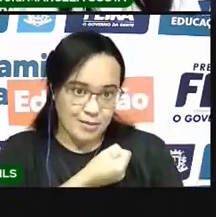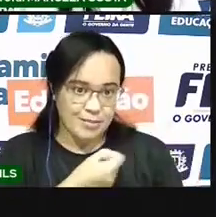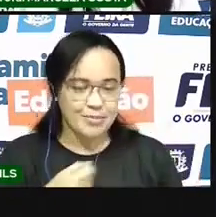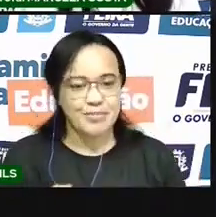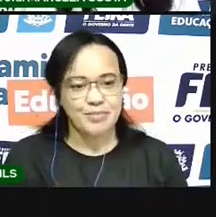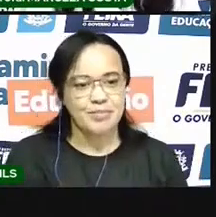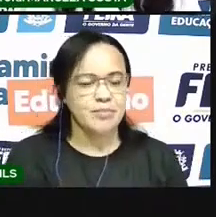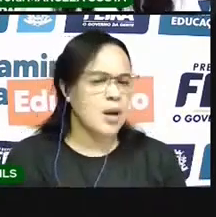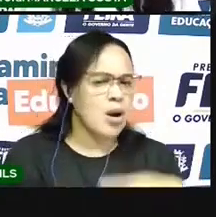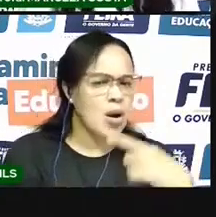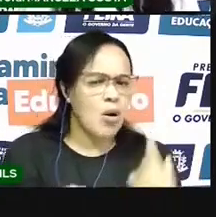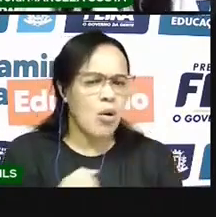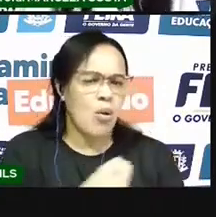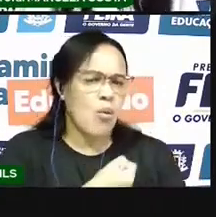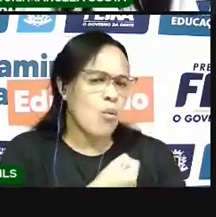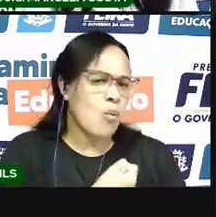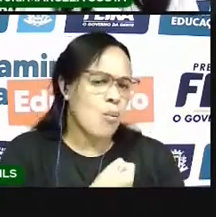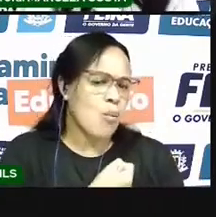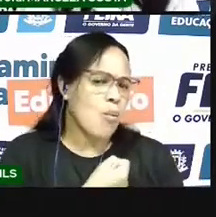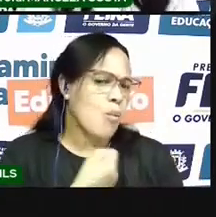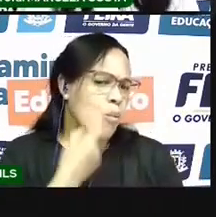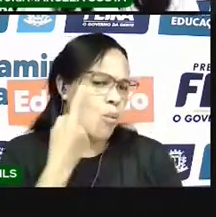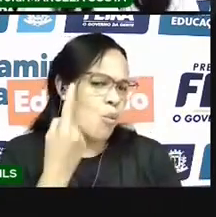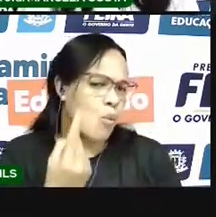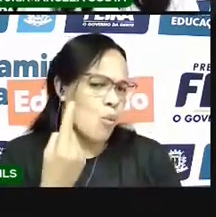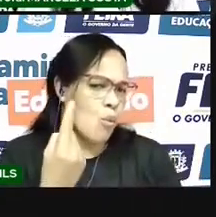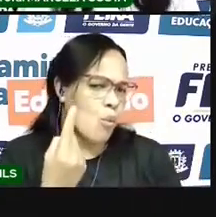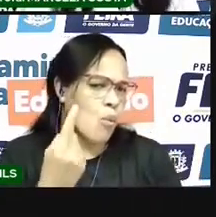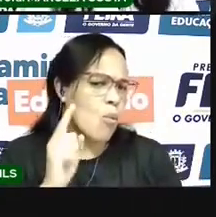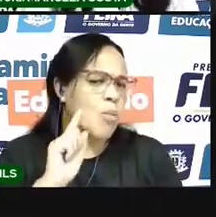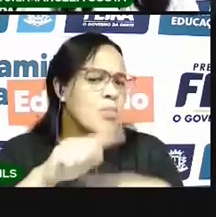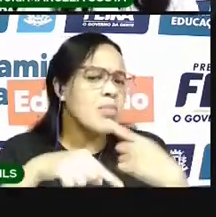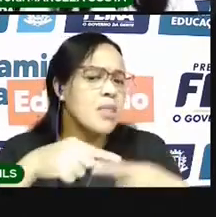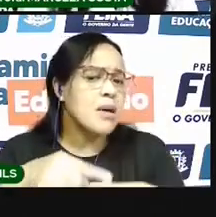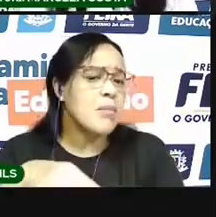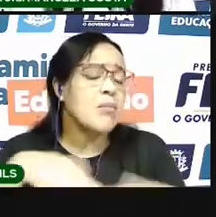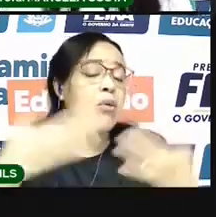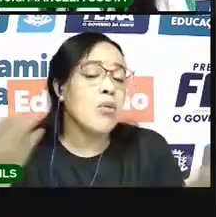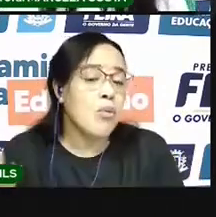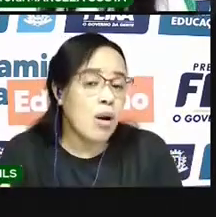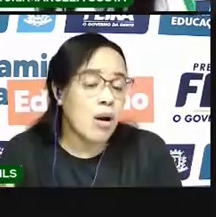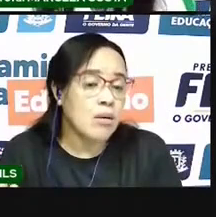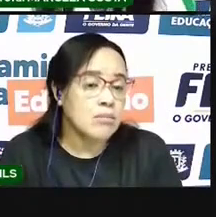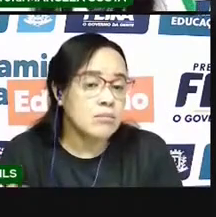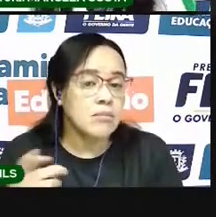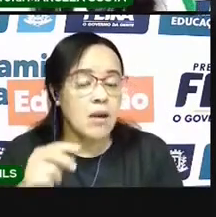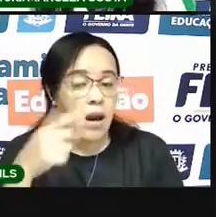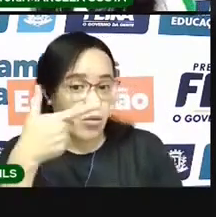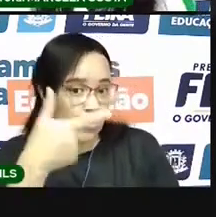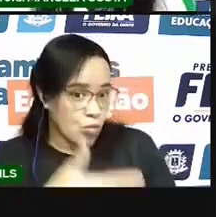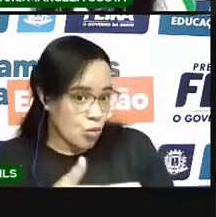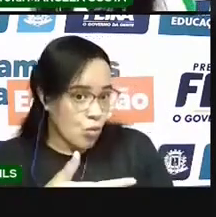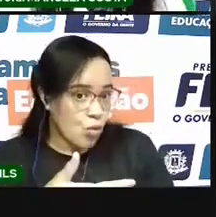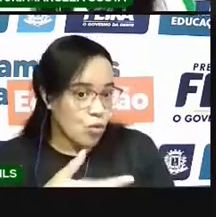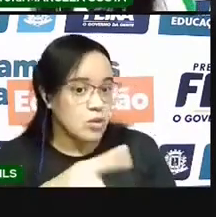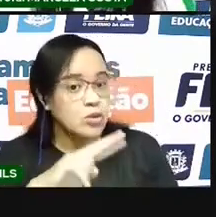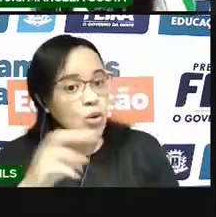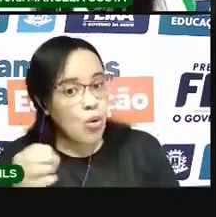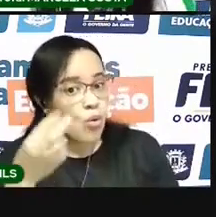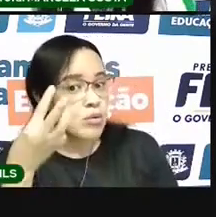Qual é número? Que número vem depois do número 1? É o número 2 ou o número 3?